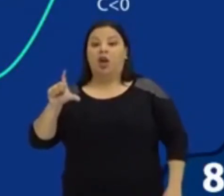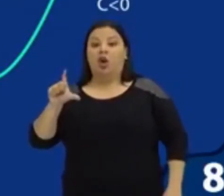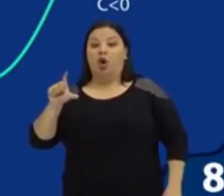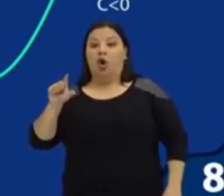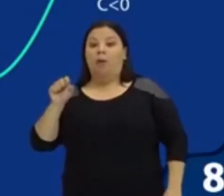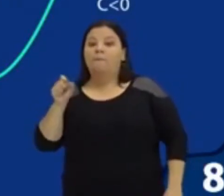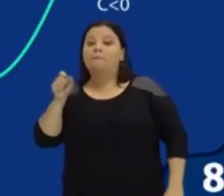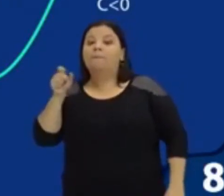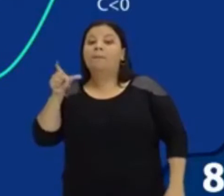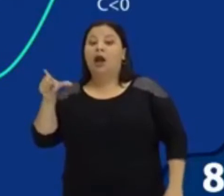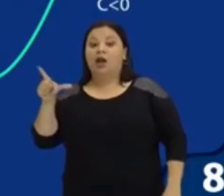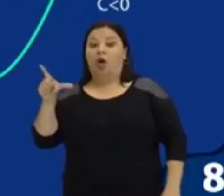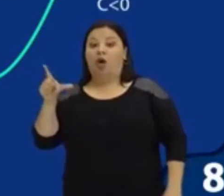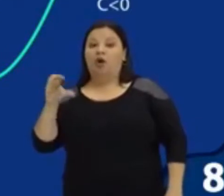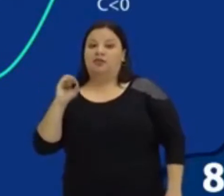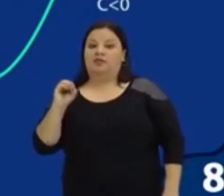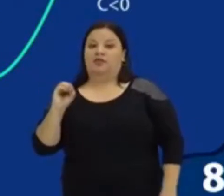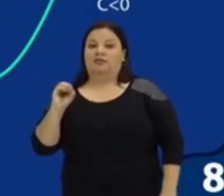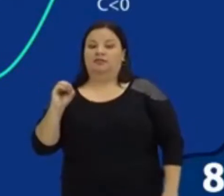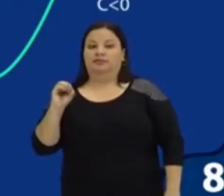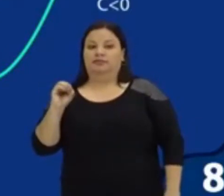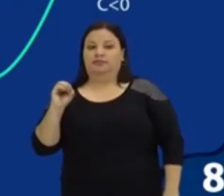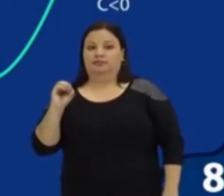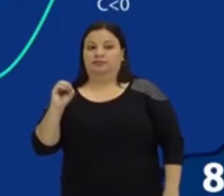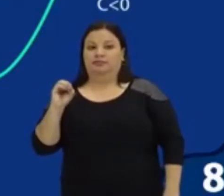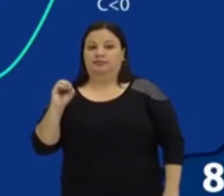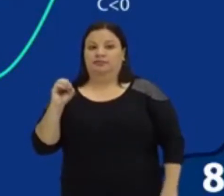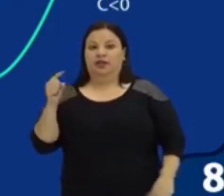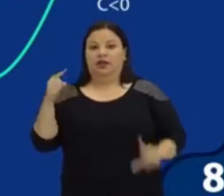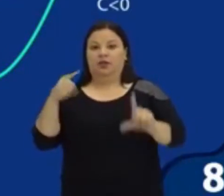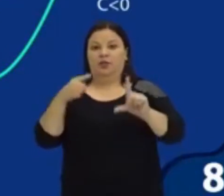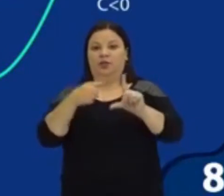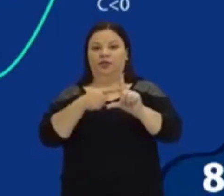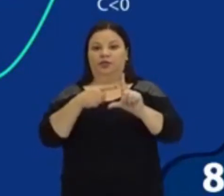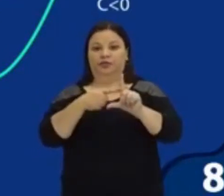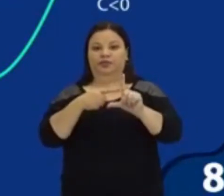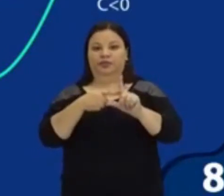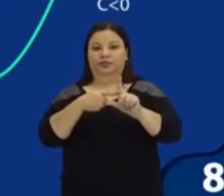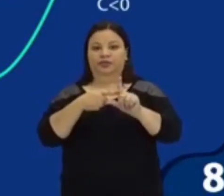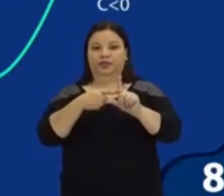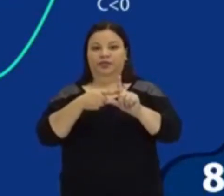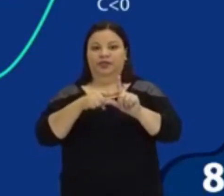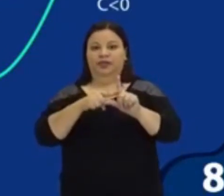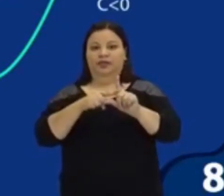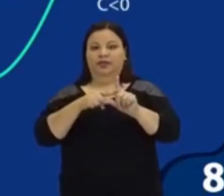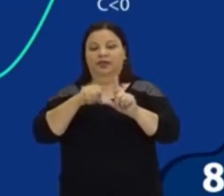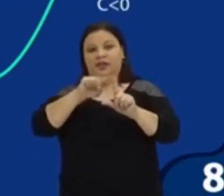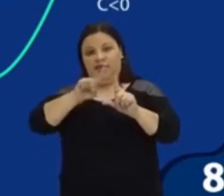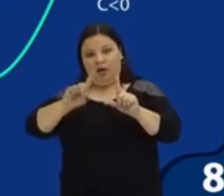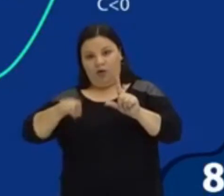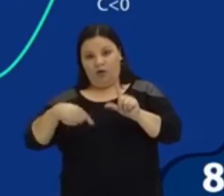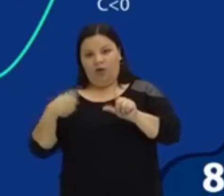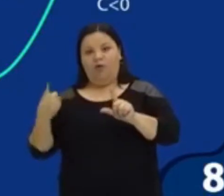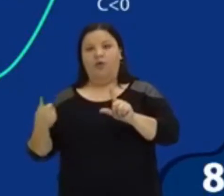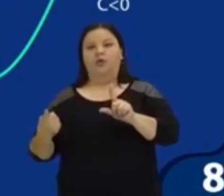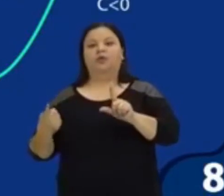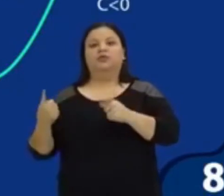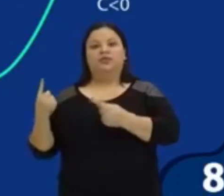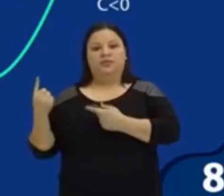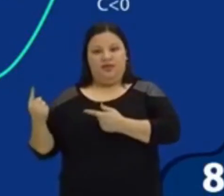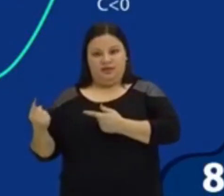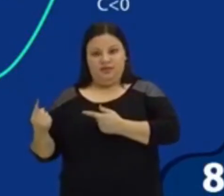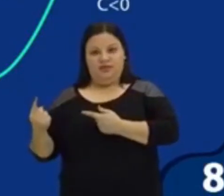C, ele é maior que zero. O C, ele é positivo. E na outra imagem aqui ao lado, no caso, no nosso